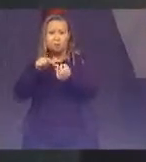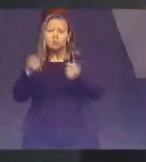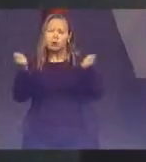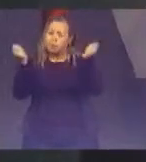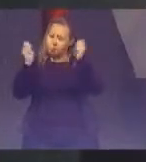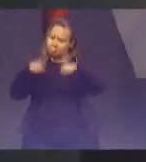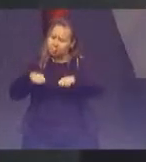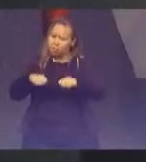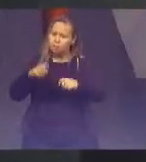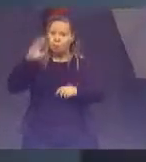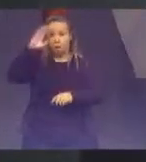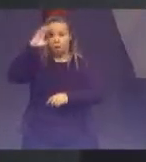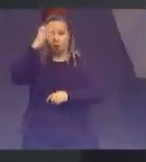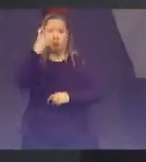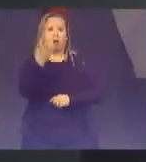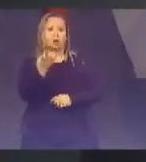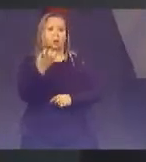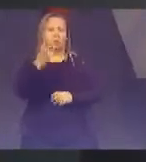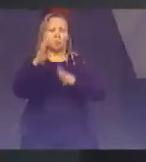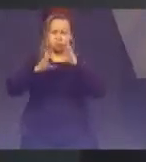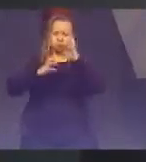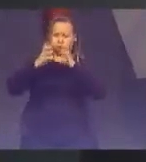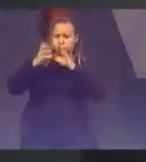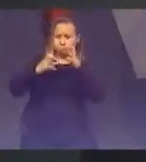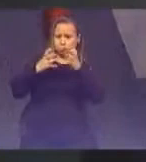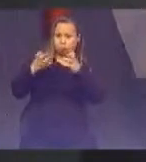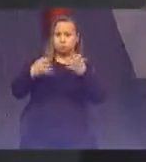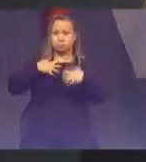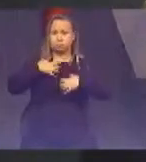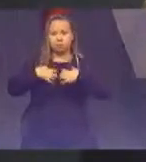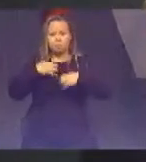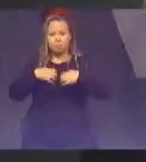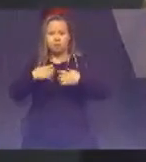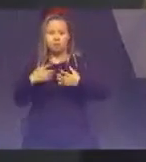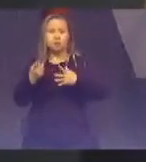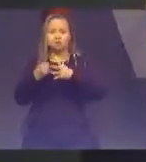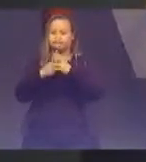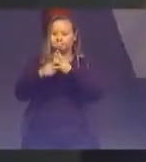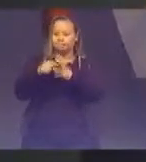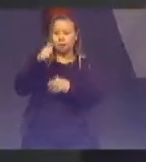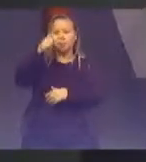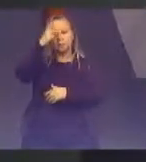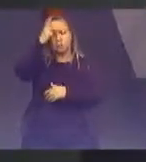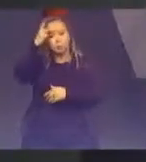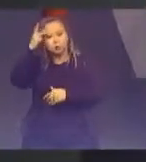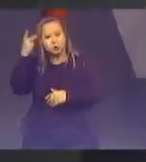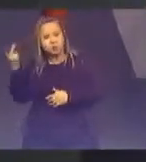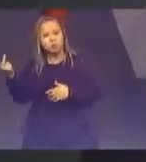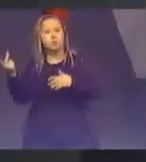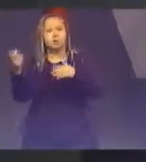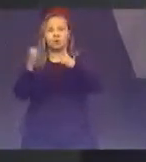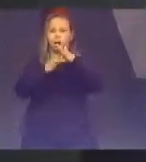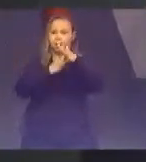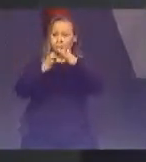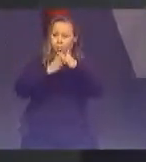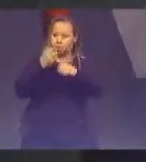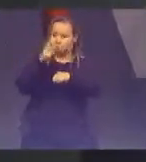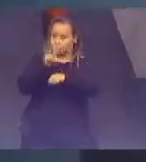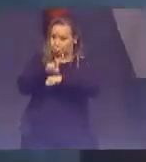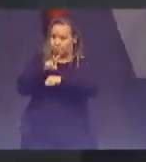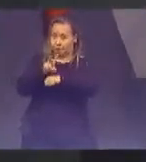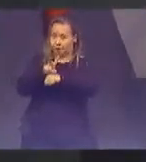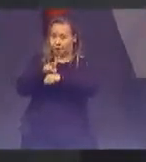conflitos entre pessoas, entre pessoas com Estado, entre empresas e pessoas defendendo o ambiente.